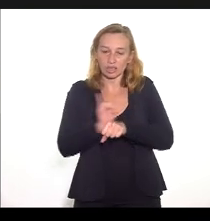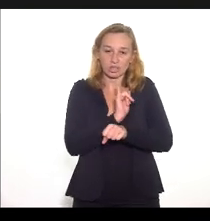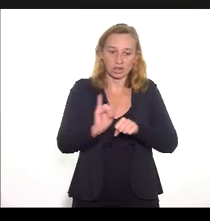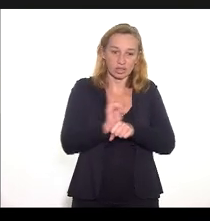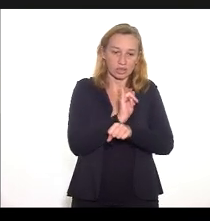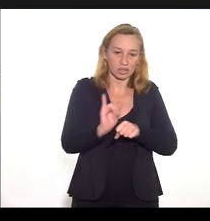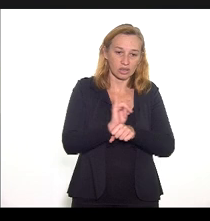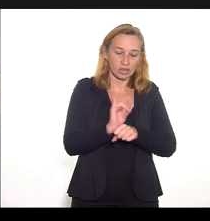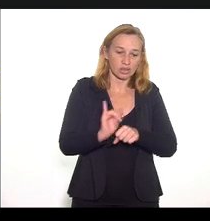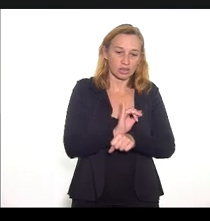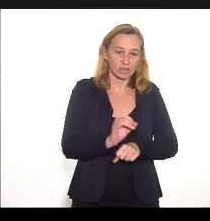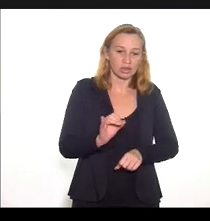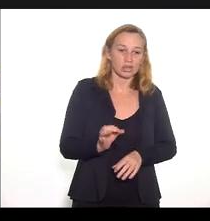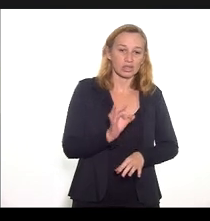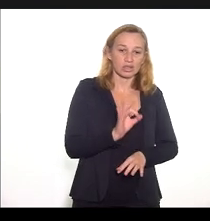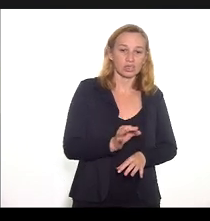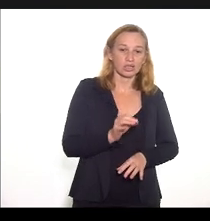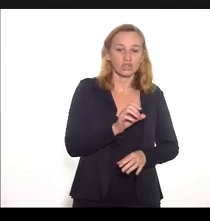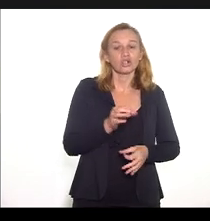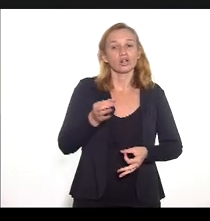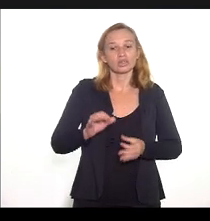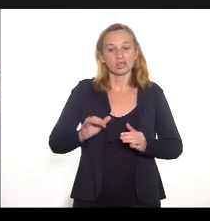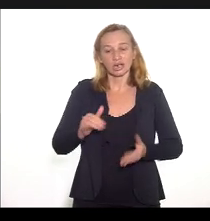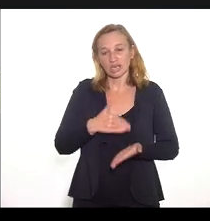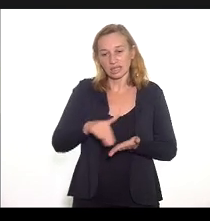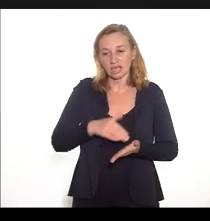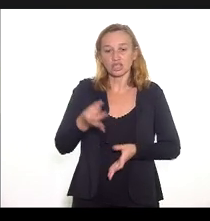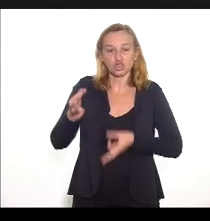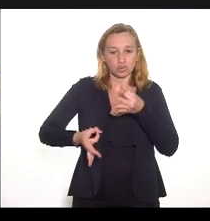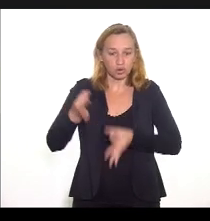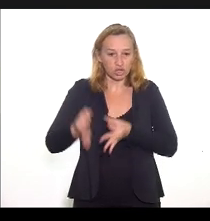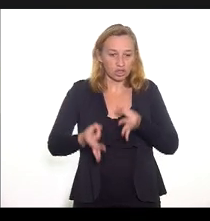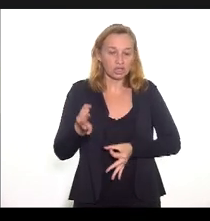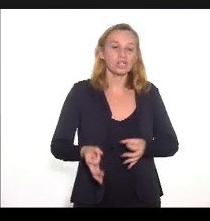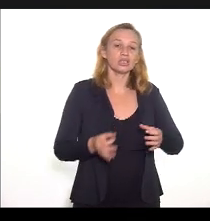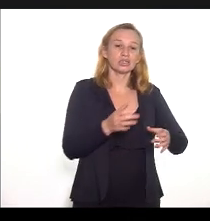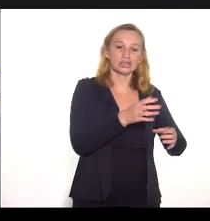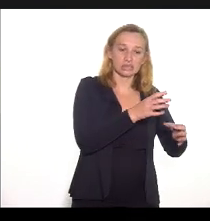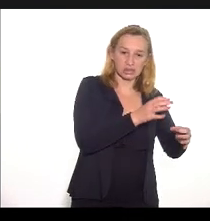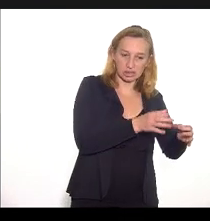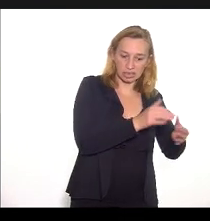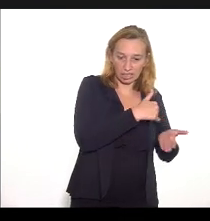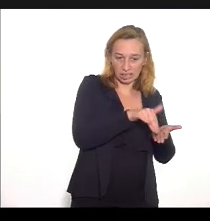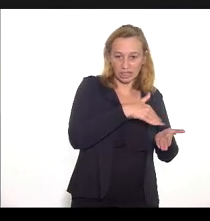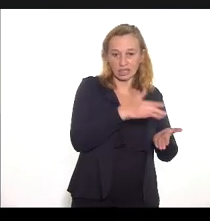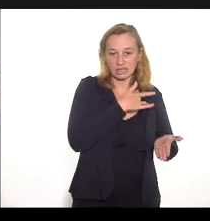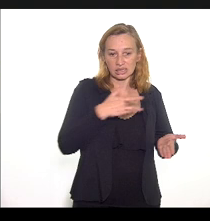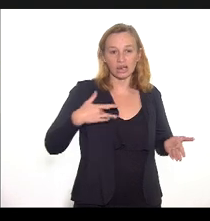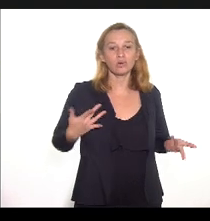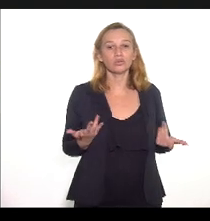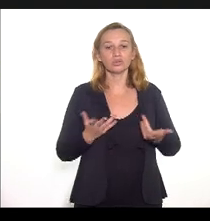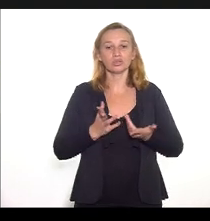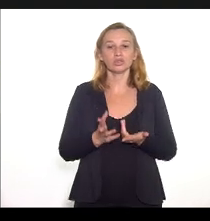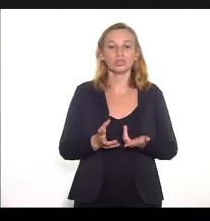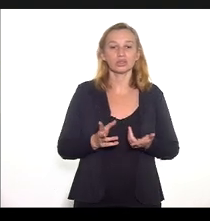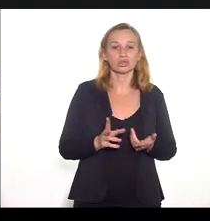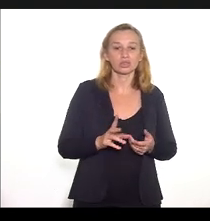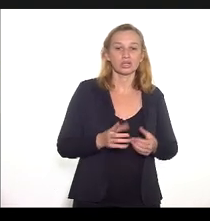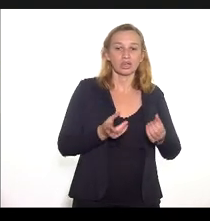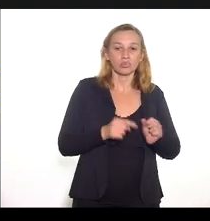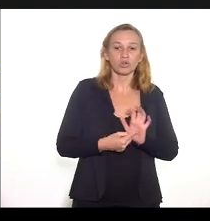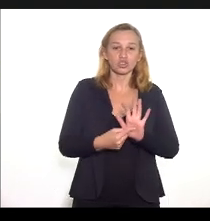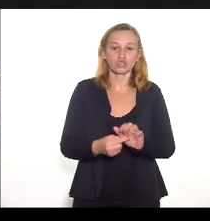conferência legal da subsecretaria jurídica da Secretaria de Estado de Saúde, com a intuíde de sanear eventuais pendências e garantir